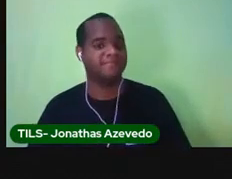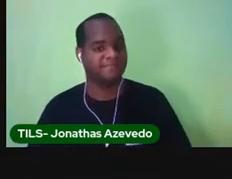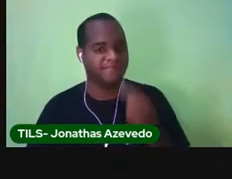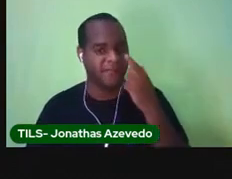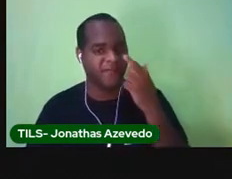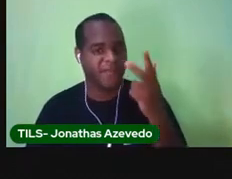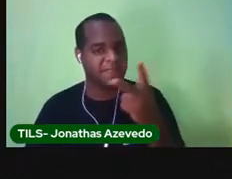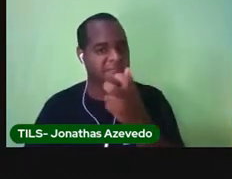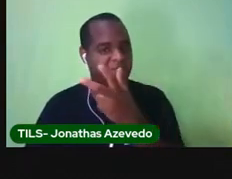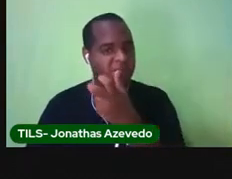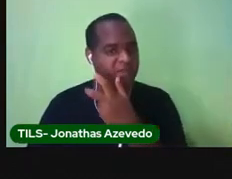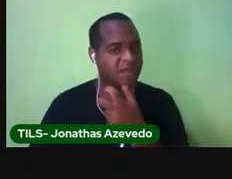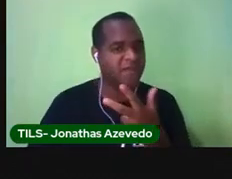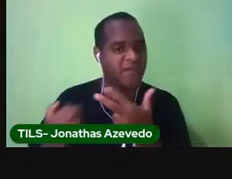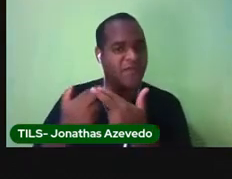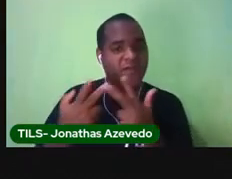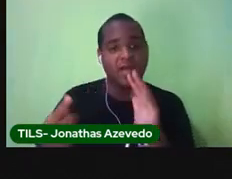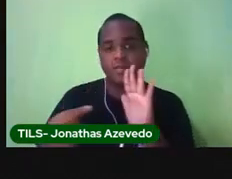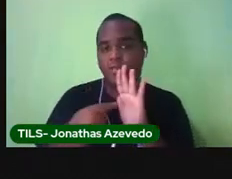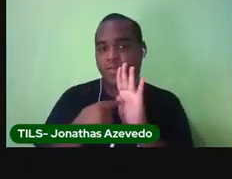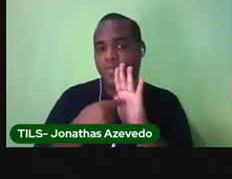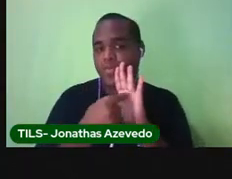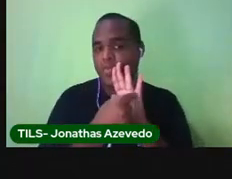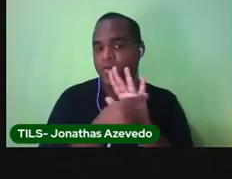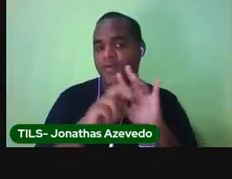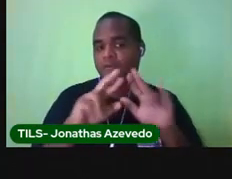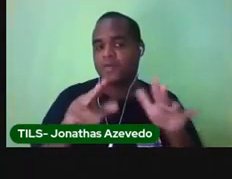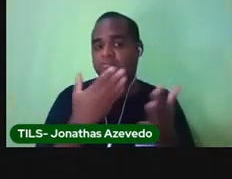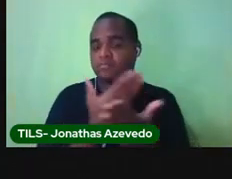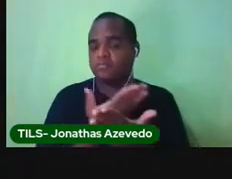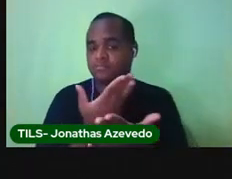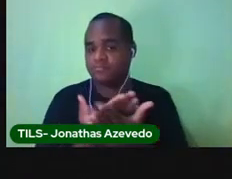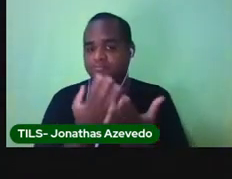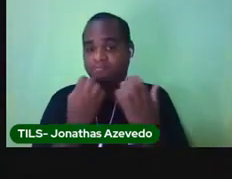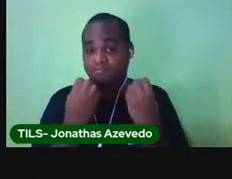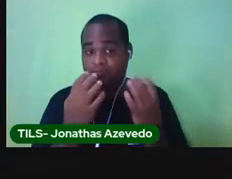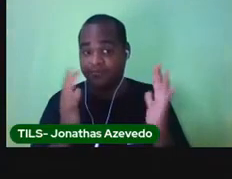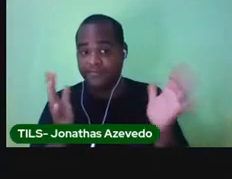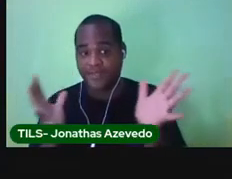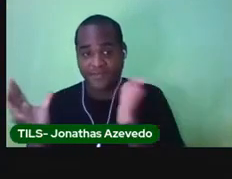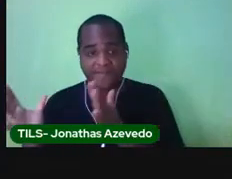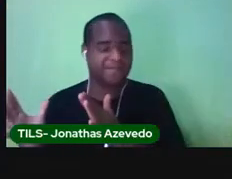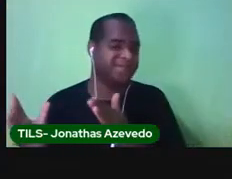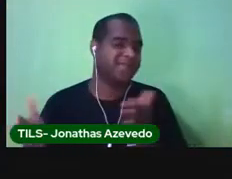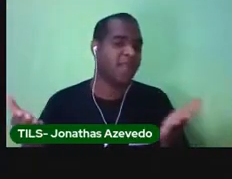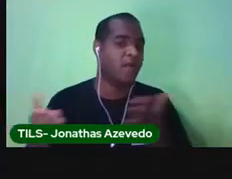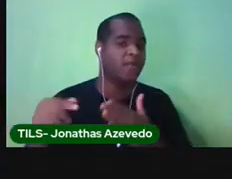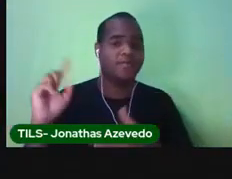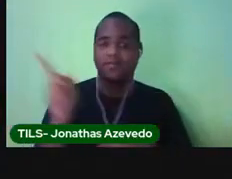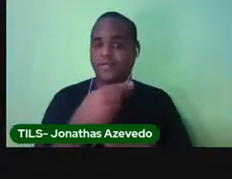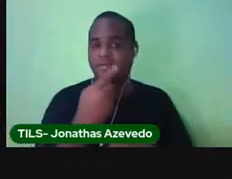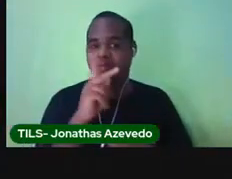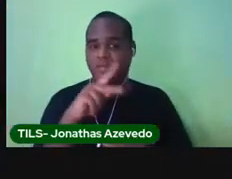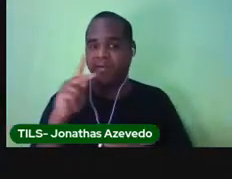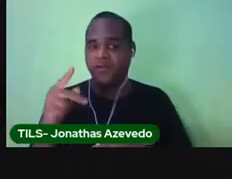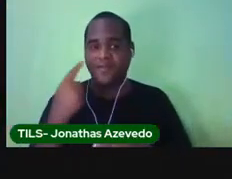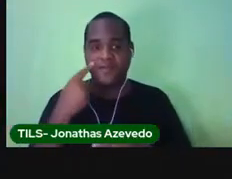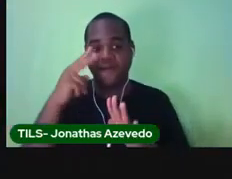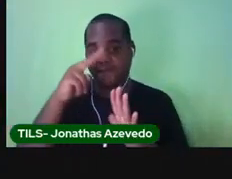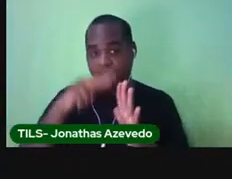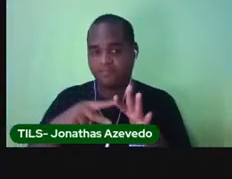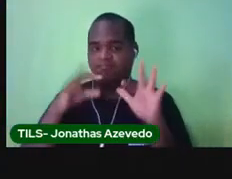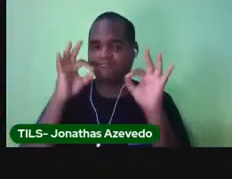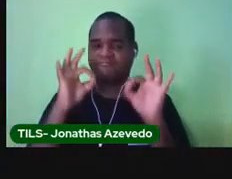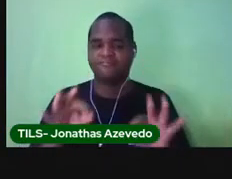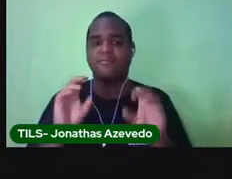Identificou os sinais de pontuação que nós já estudamos? Isso. Agora a Pró vai ler a parlenda do jeito certo.